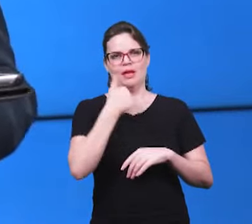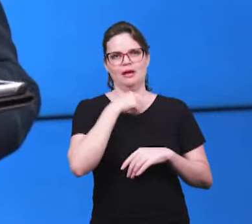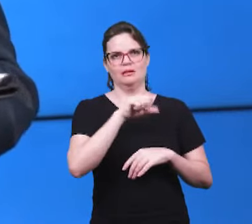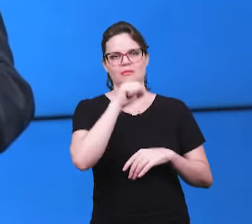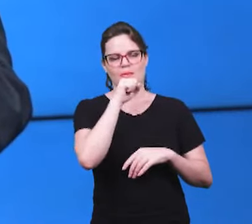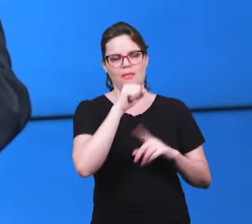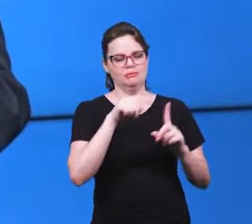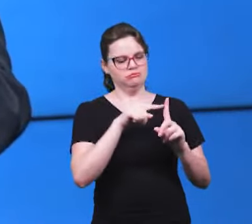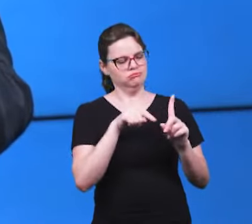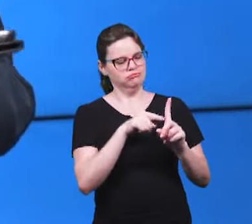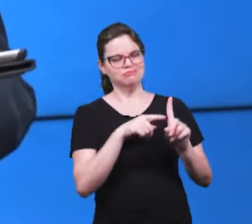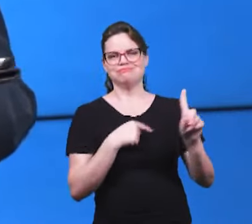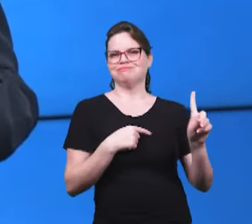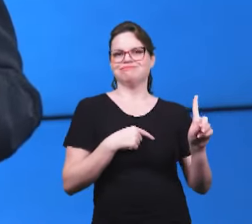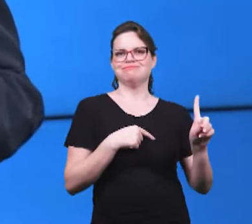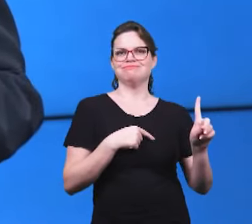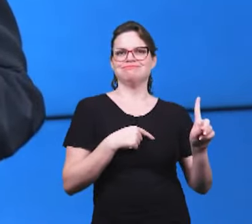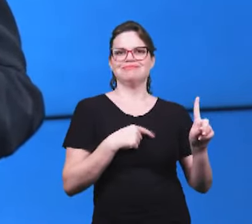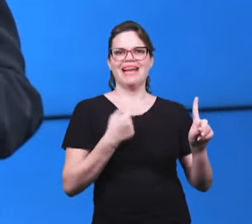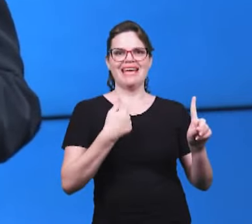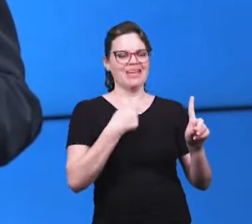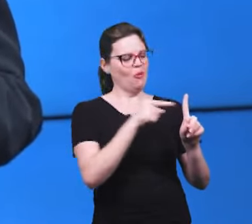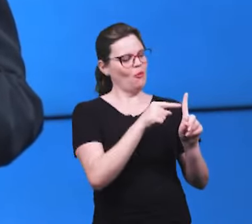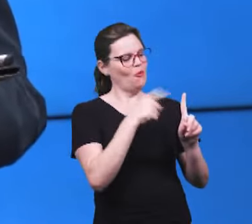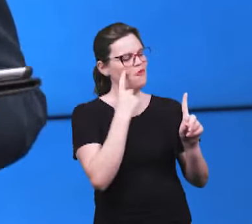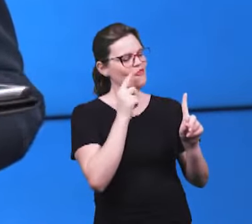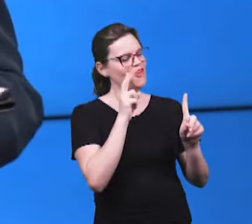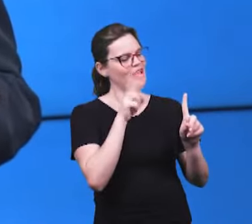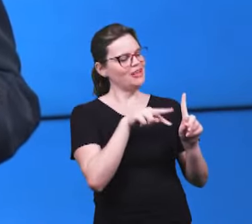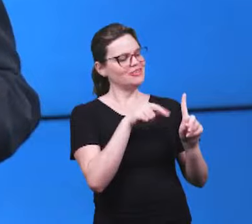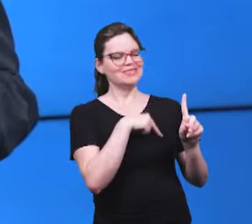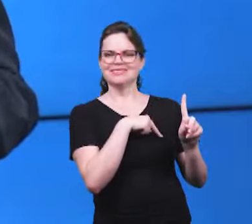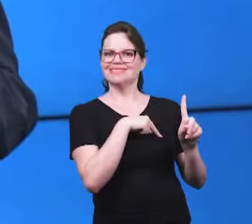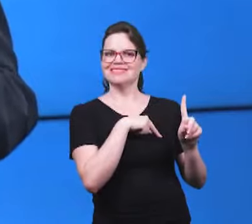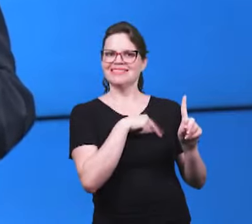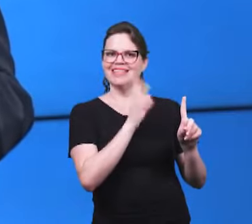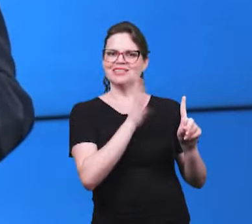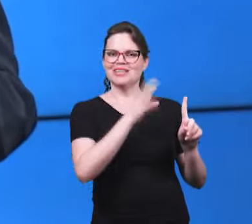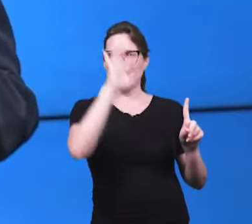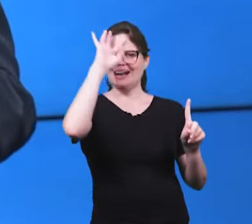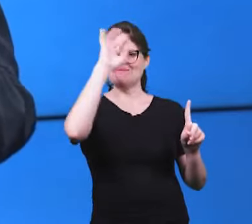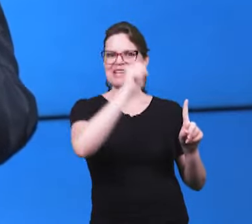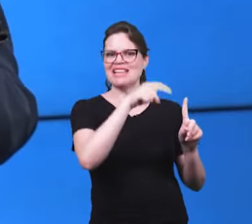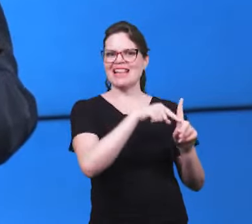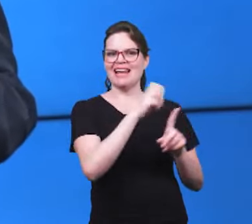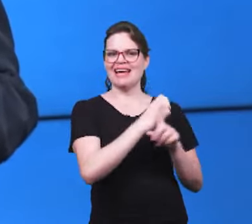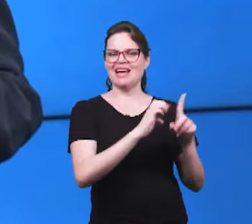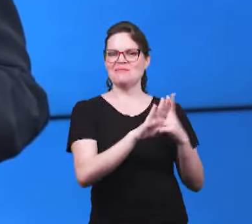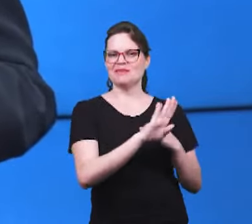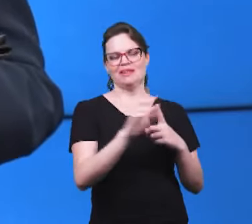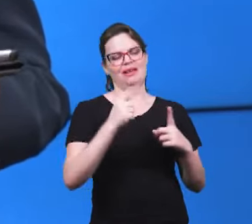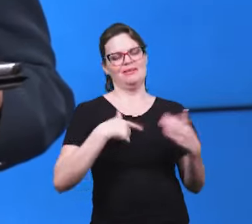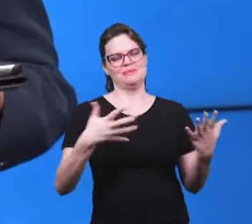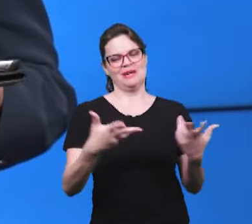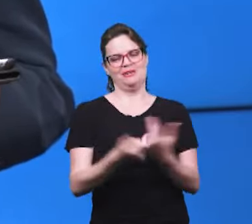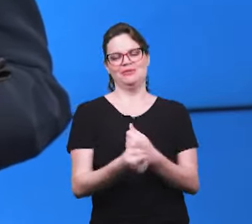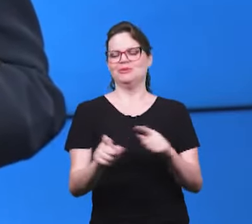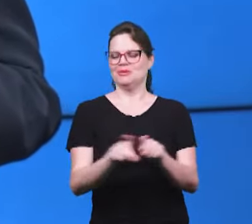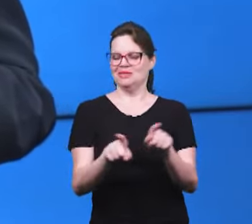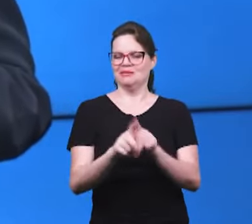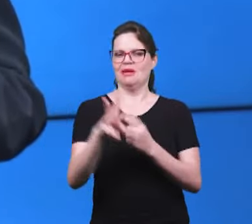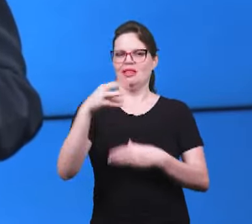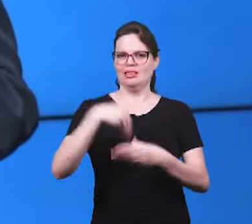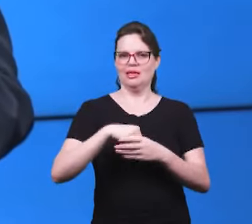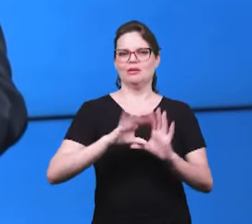e a minha mãe aparece ali grávida e eu posso me ver ali hoje naquela foto isso é maravilhoso nós temos na igreja